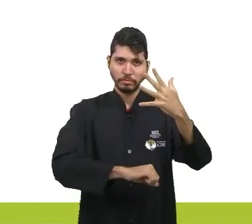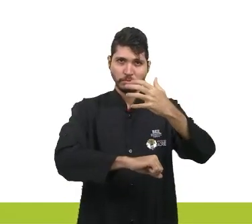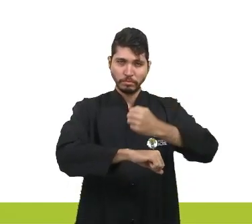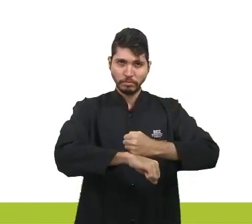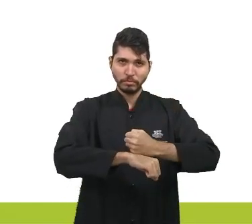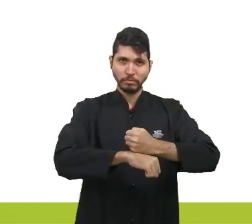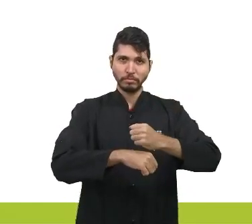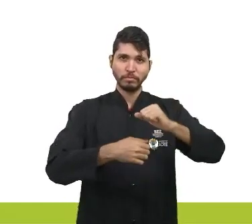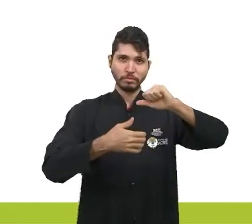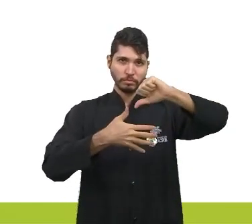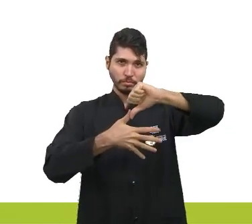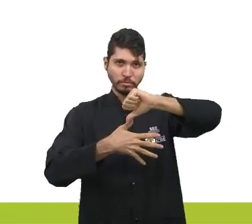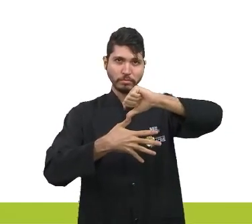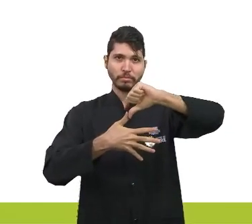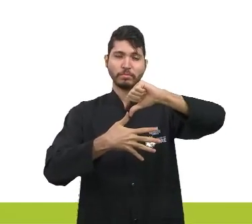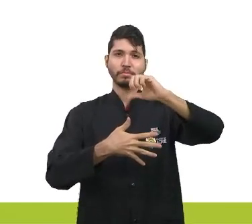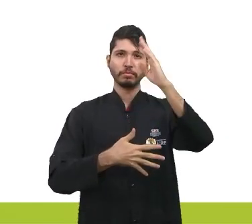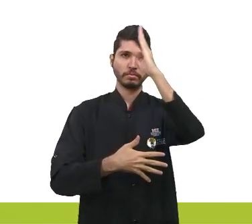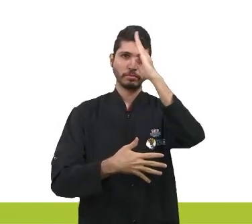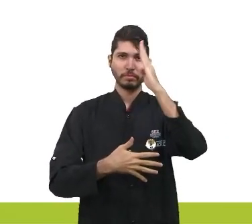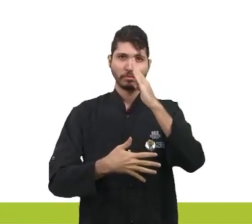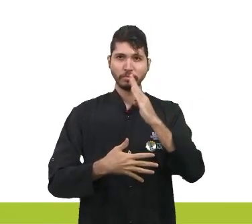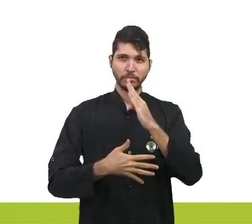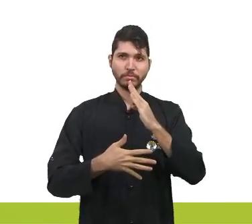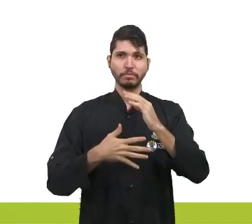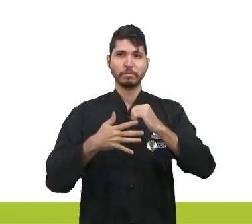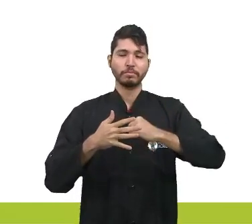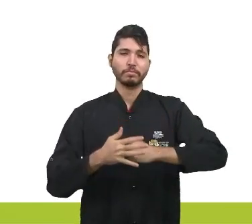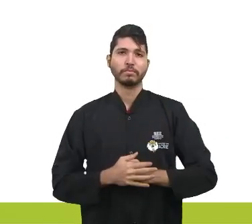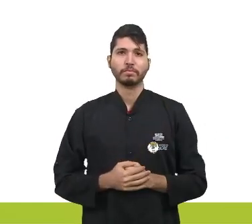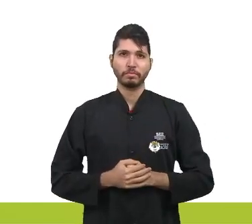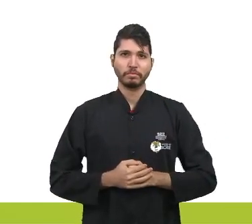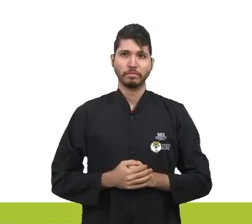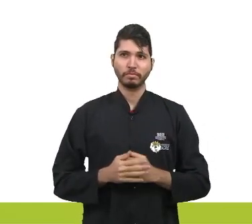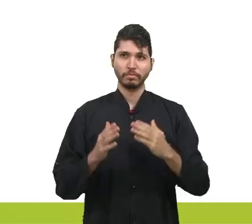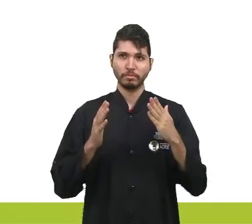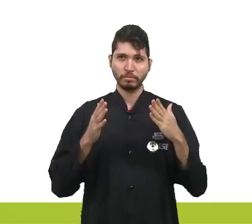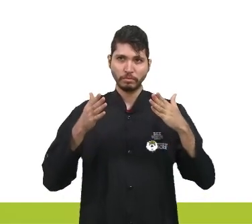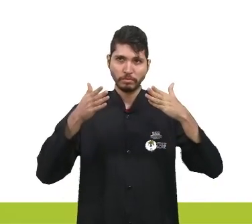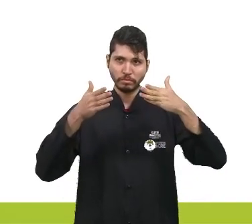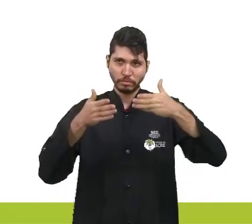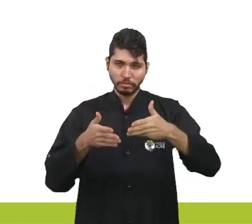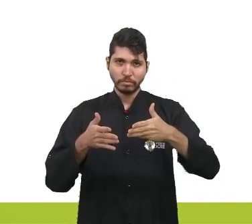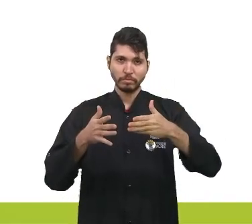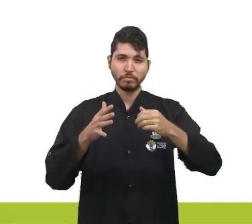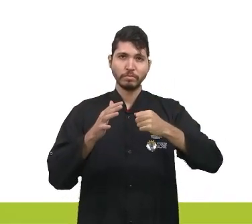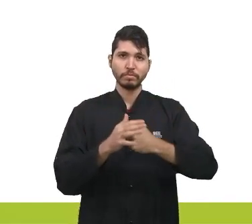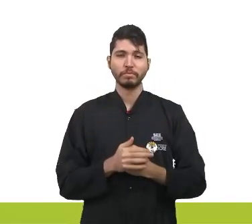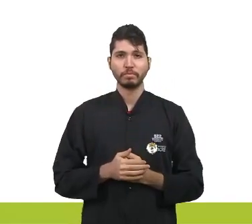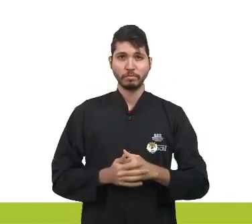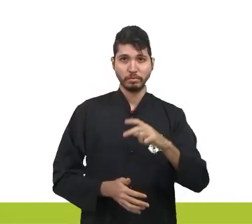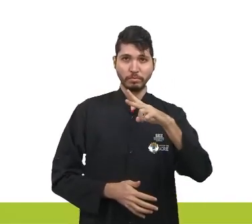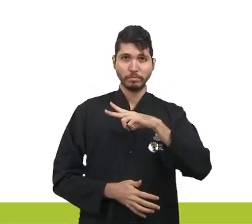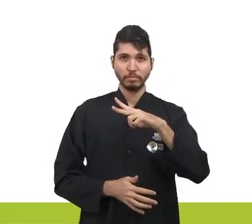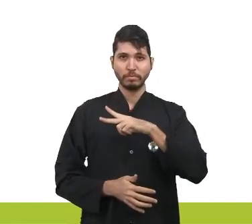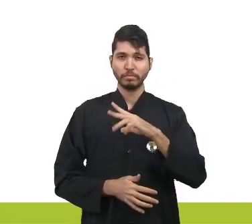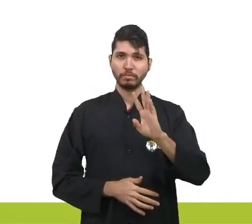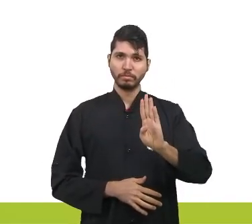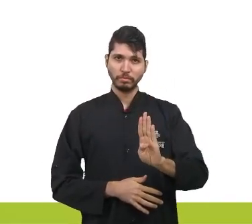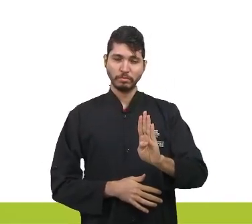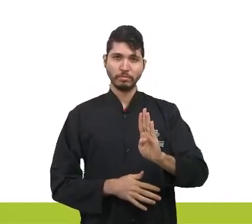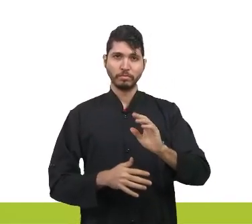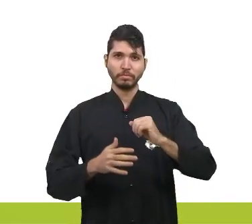na América Tropical era obra, sobretudo, da iniciativa particular. B. O